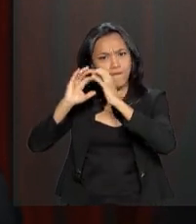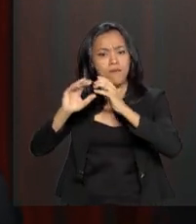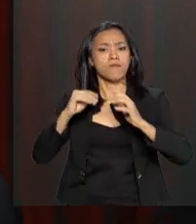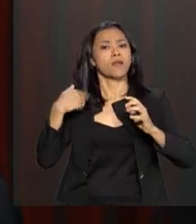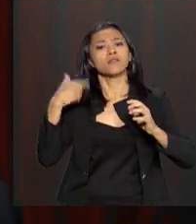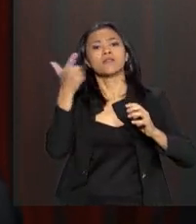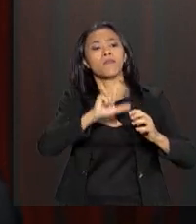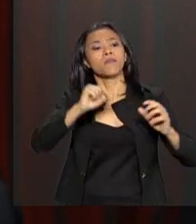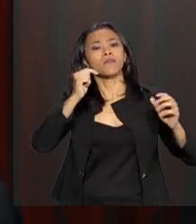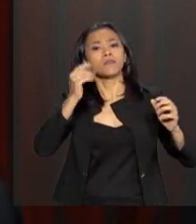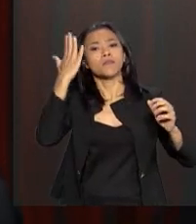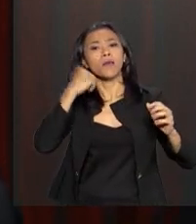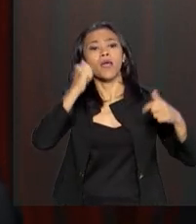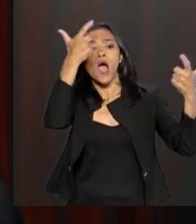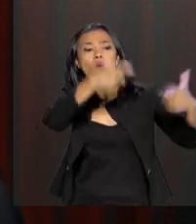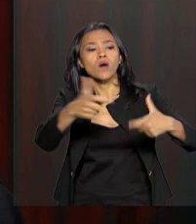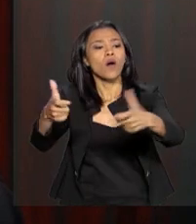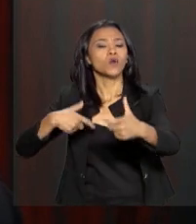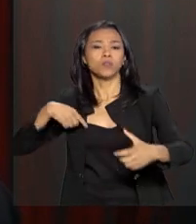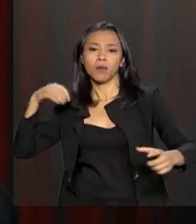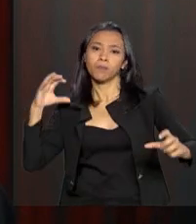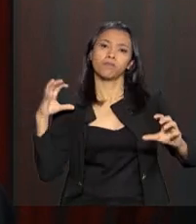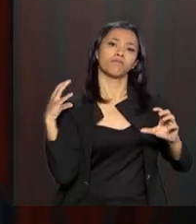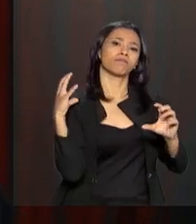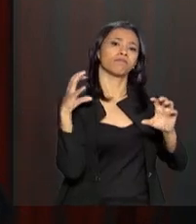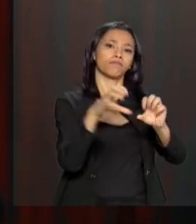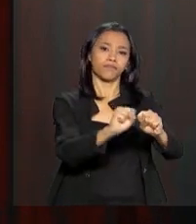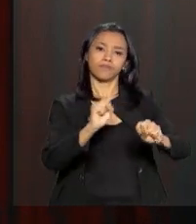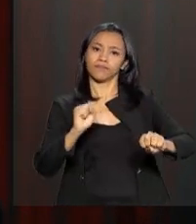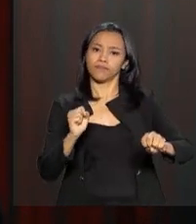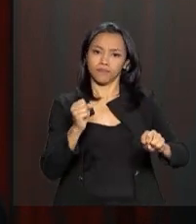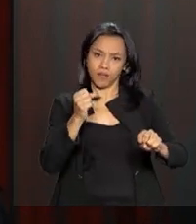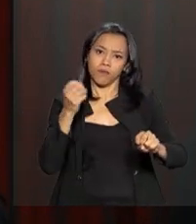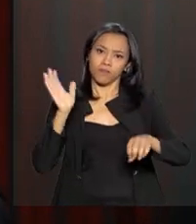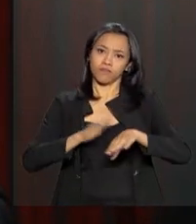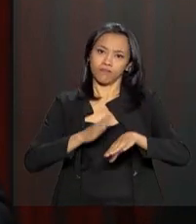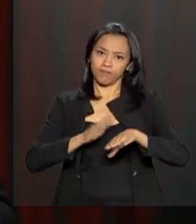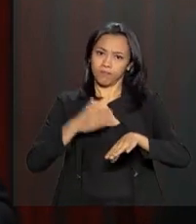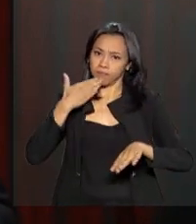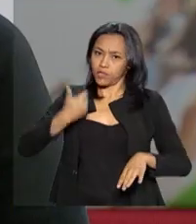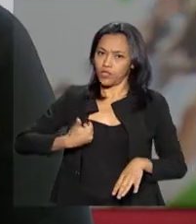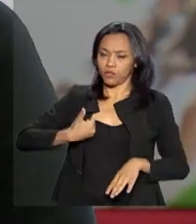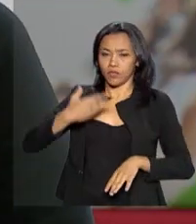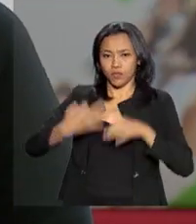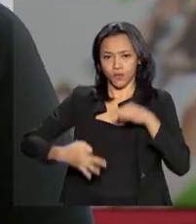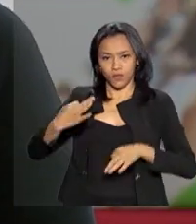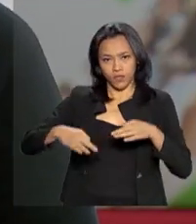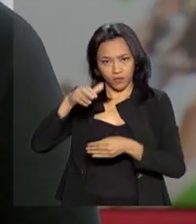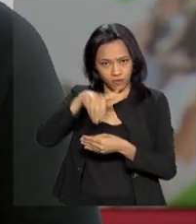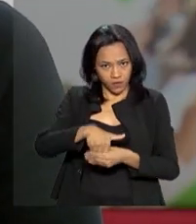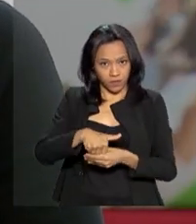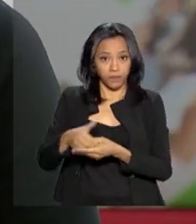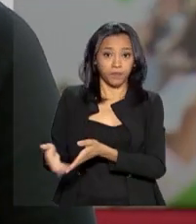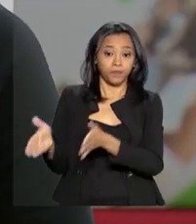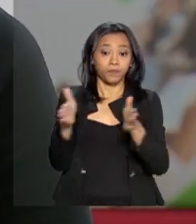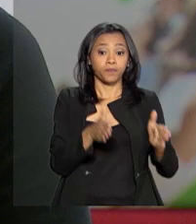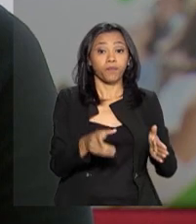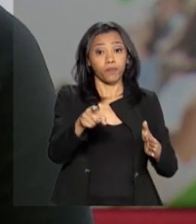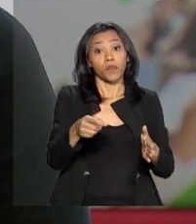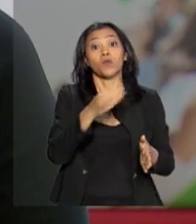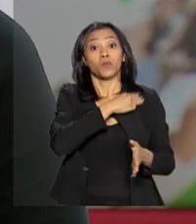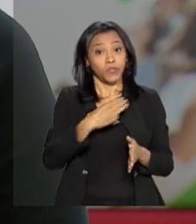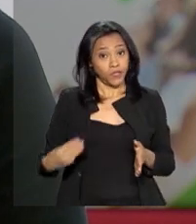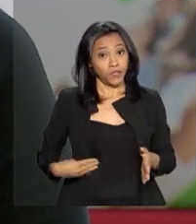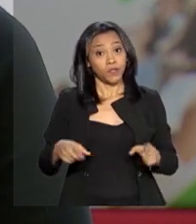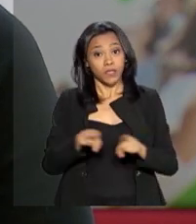e em qualquer lugar no mundo. Nós vamos chegar por requisição da Justiça Eleitoral. O ministro Raul Jungmann fez ainda